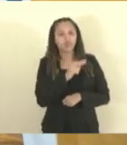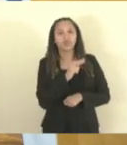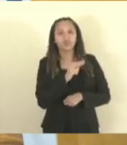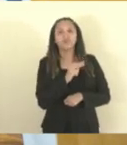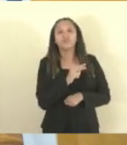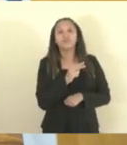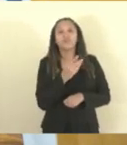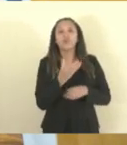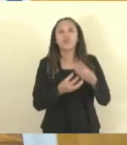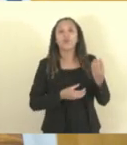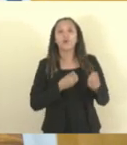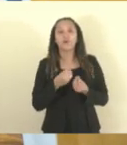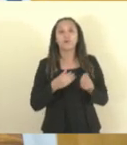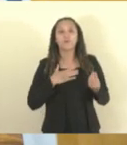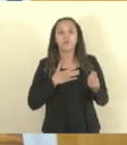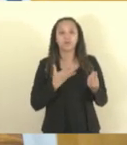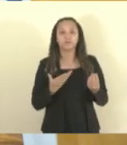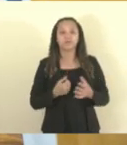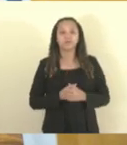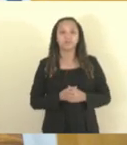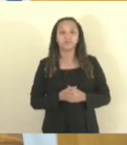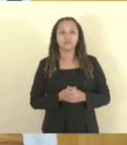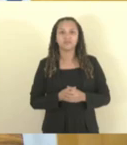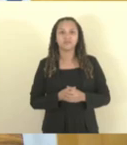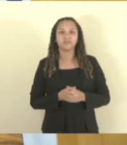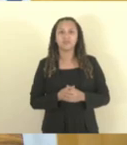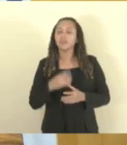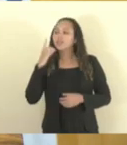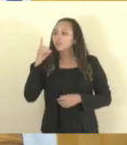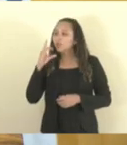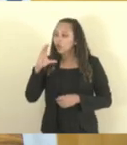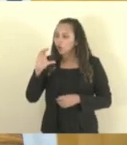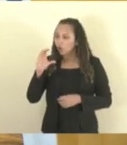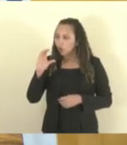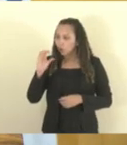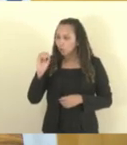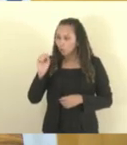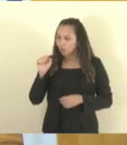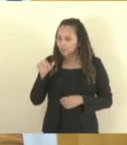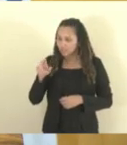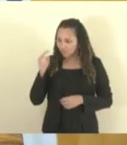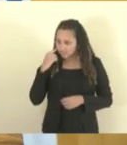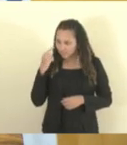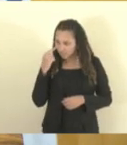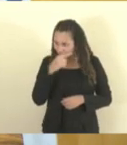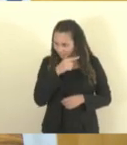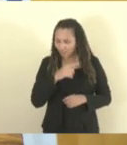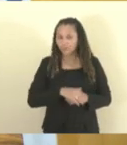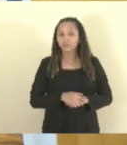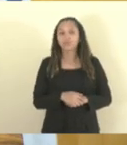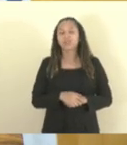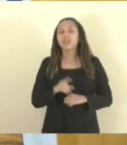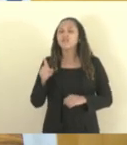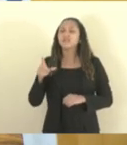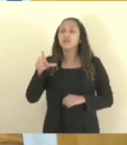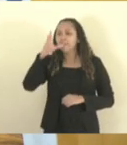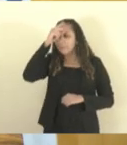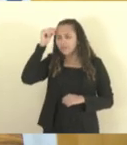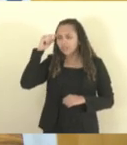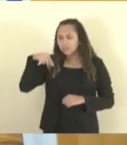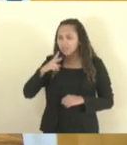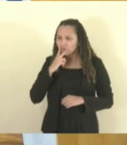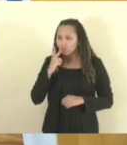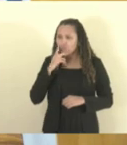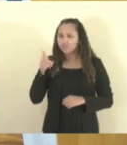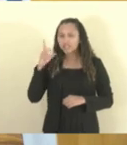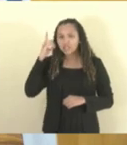o tamanho, João Cosme, deputado João Cosme, V. Exª esteve no Liquida Goiabeiras, V. Exª foi prefeito de Vitória, V. Exª é